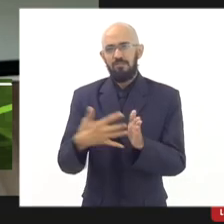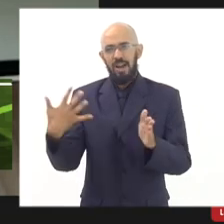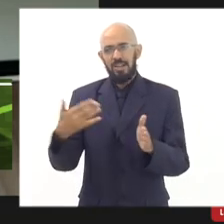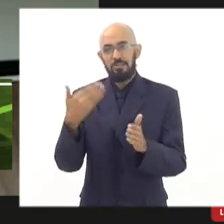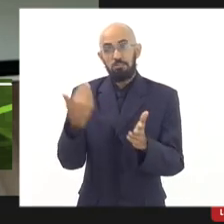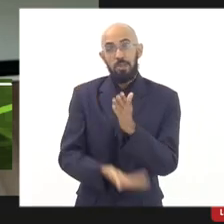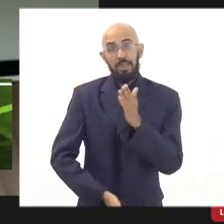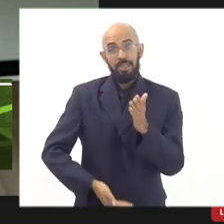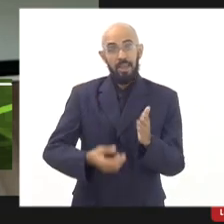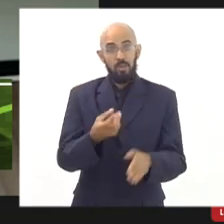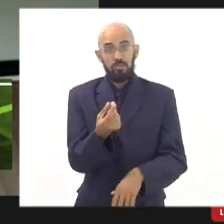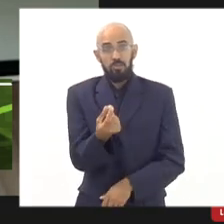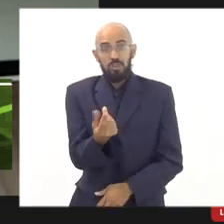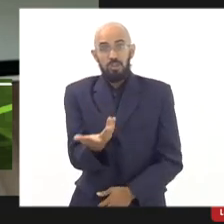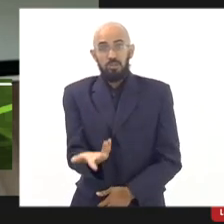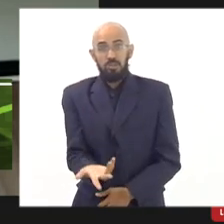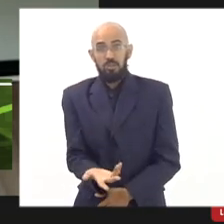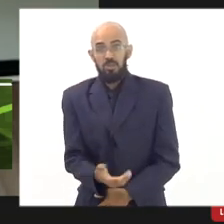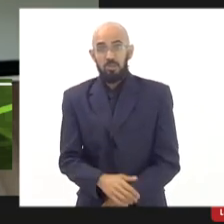verba.